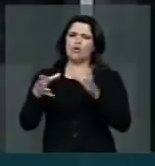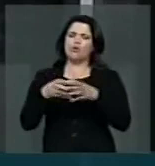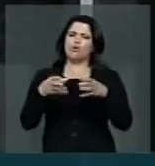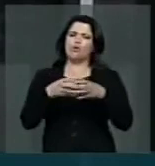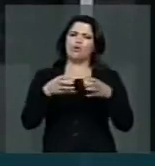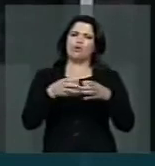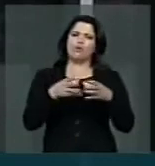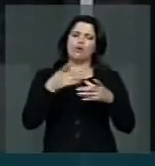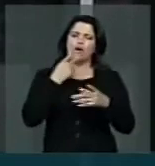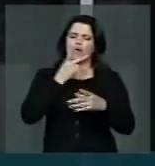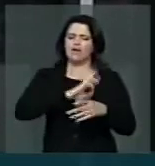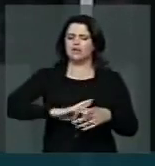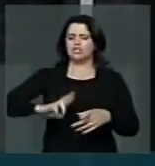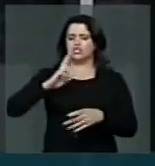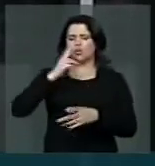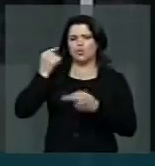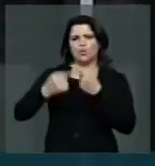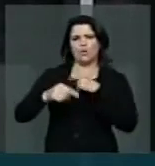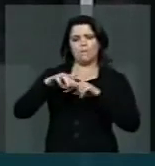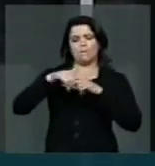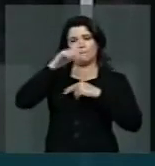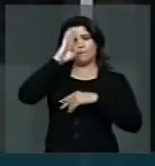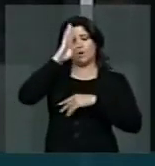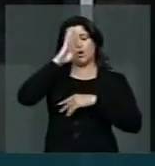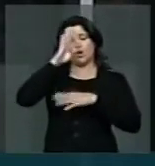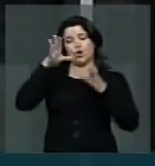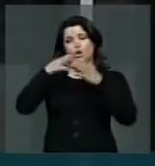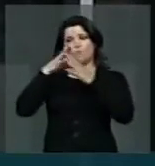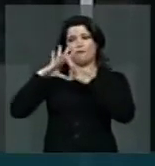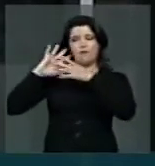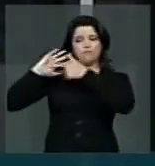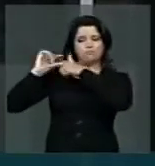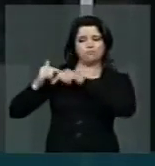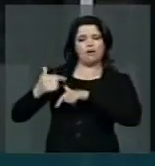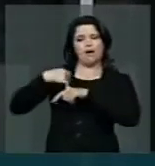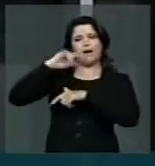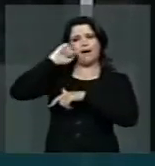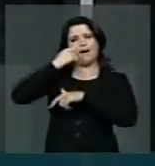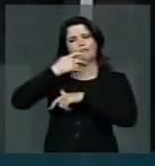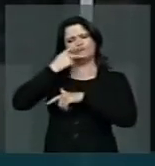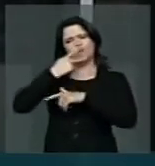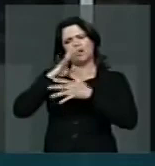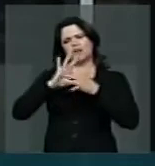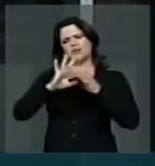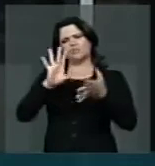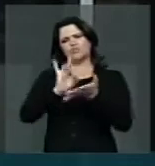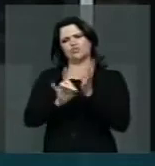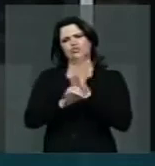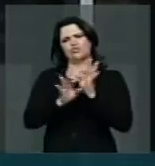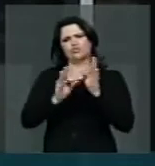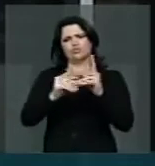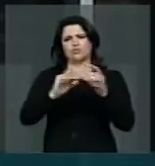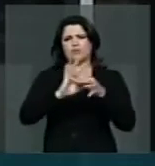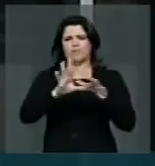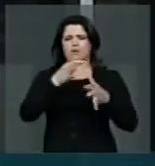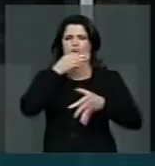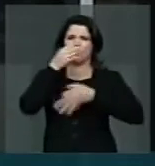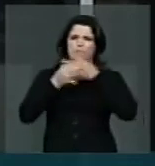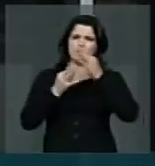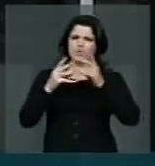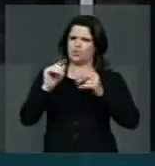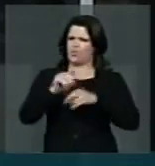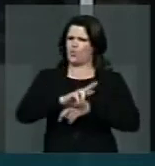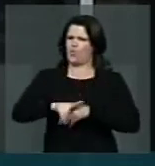religiões, em especial as de matriz africana, pela liberdade plena religiosa, pela liberdade de expressão, que não é